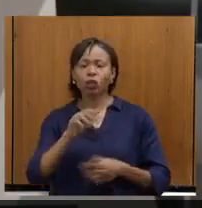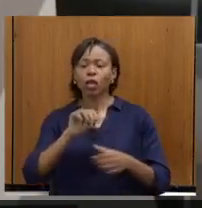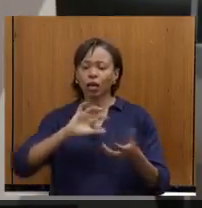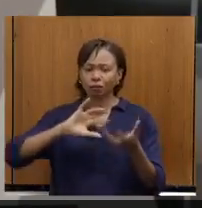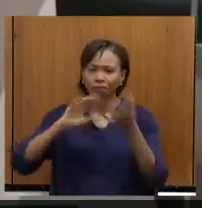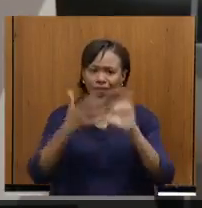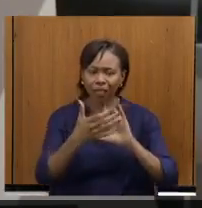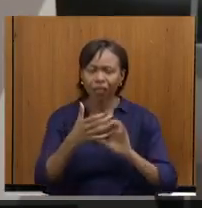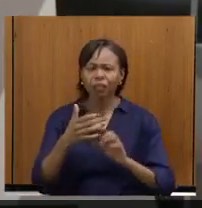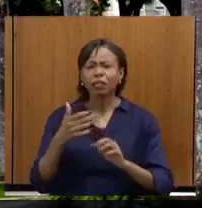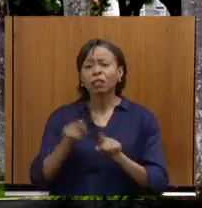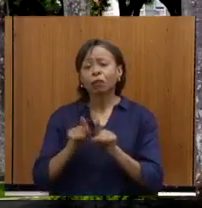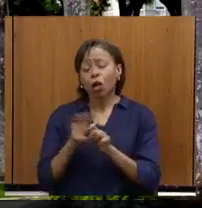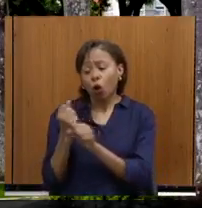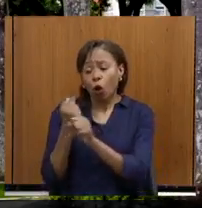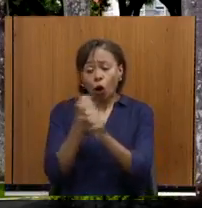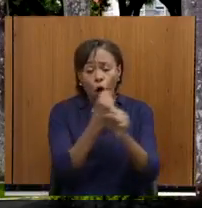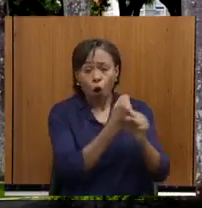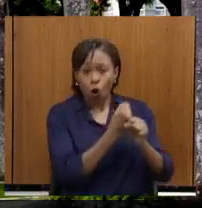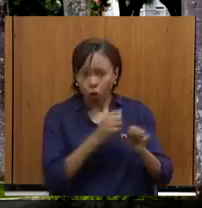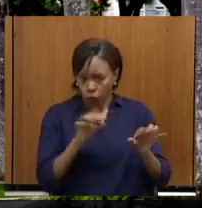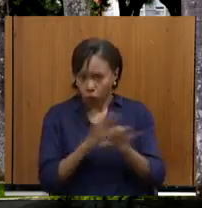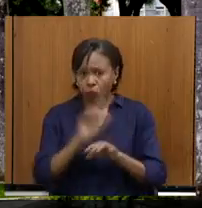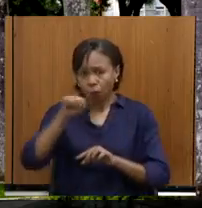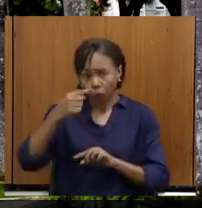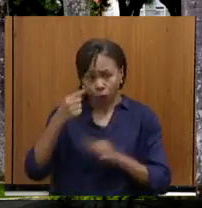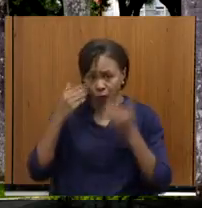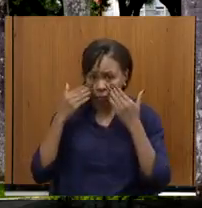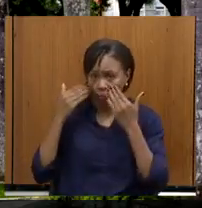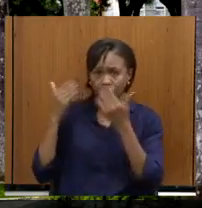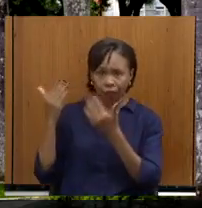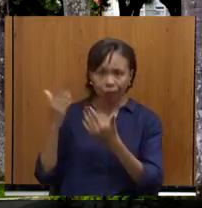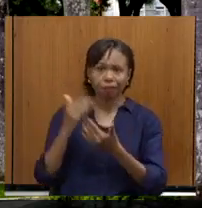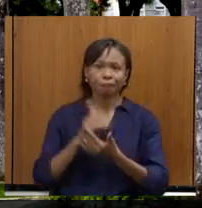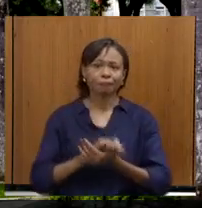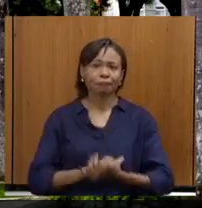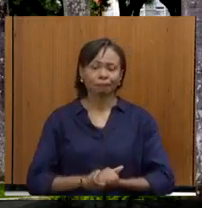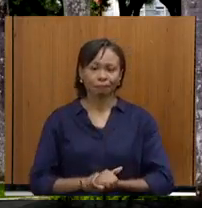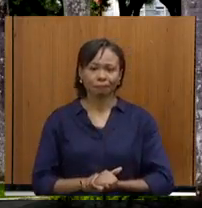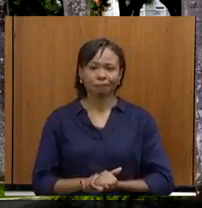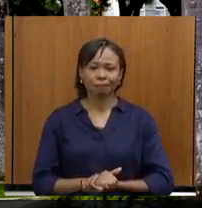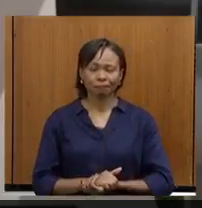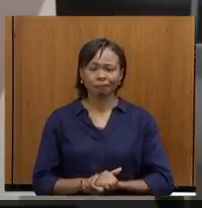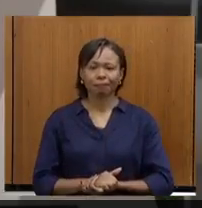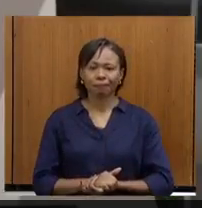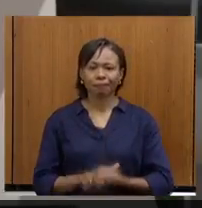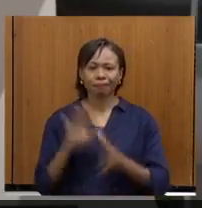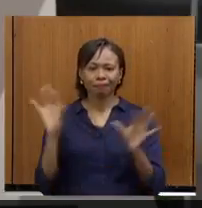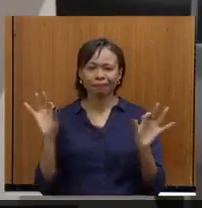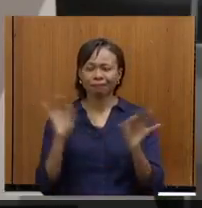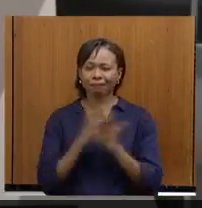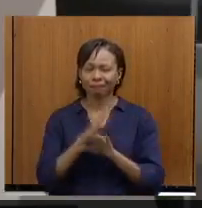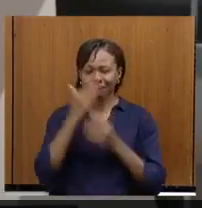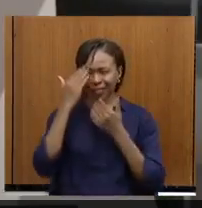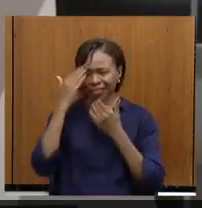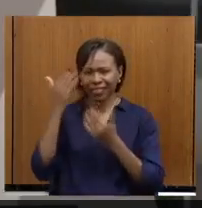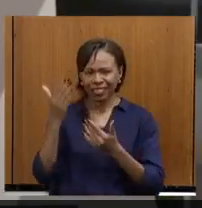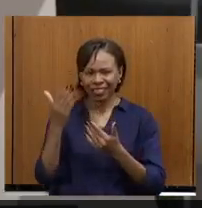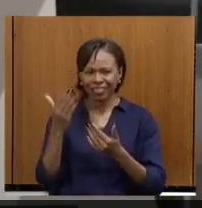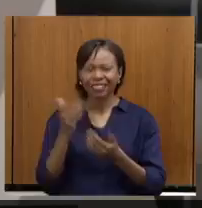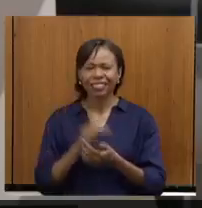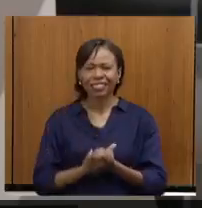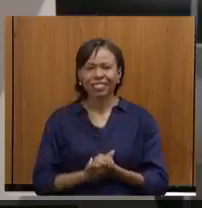E as obras concluídas, depois vocês olham. Ok. Obrigado. Acabou, gente? Que sim, não é?